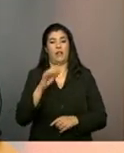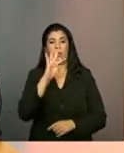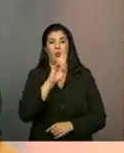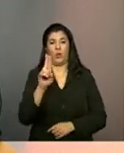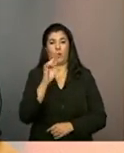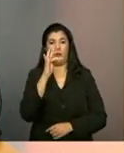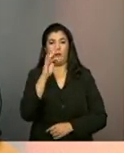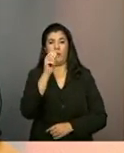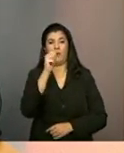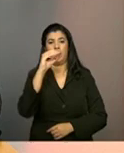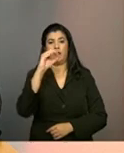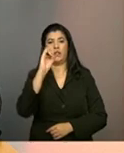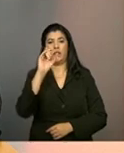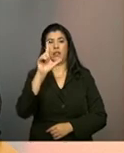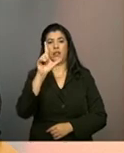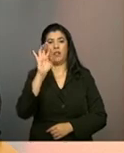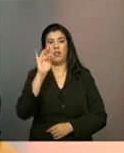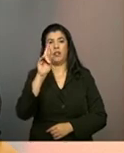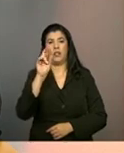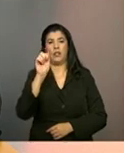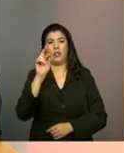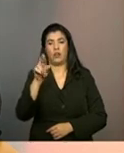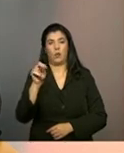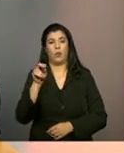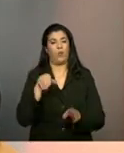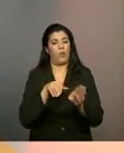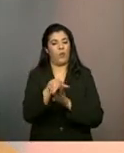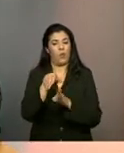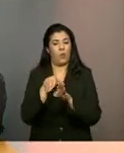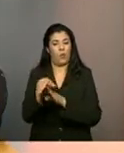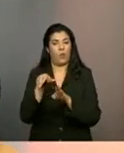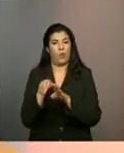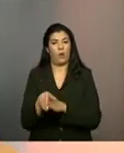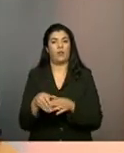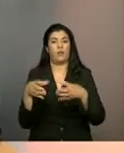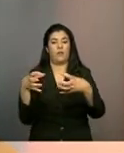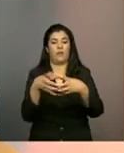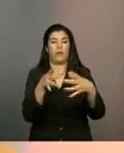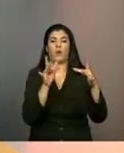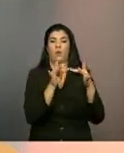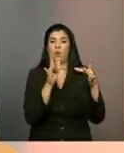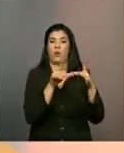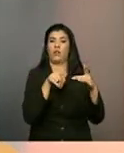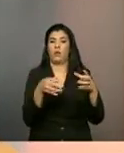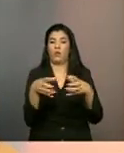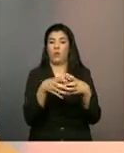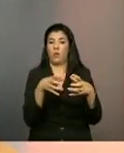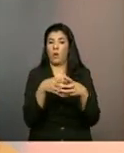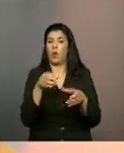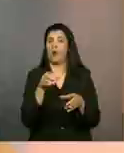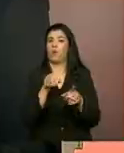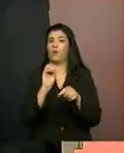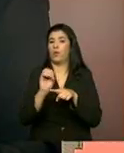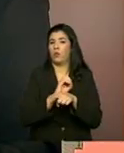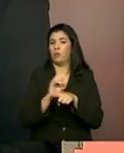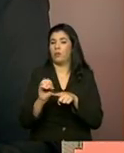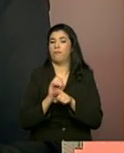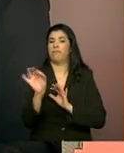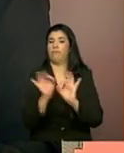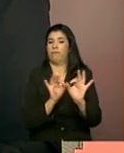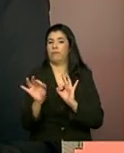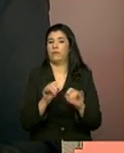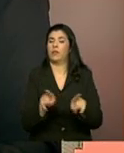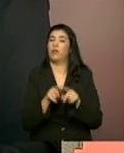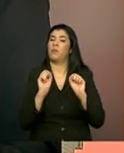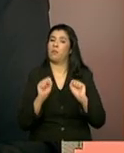executar oficinas aos grupos, eles estão próximos dos grupos, eles é que acompanham os grupos e podem também